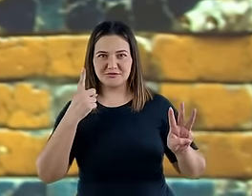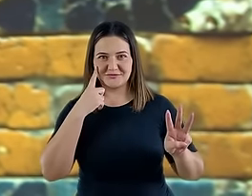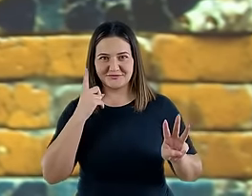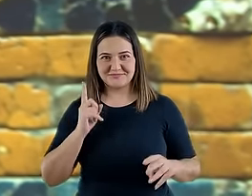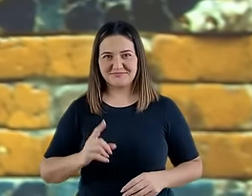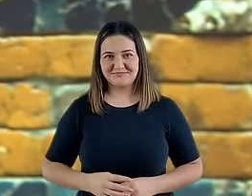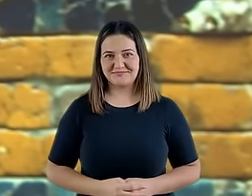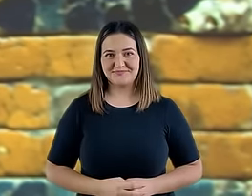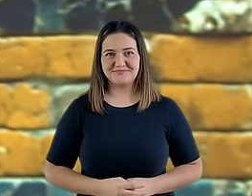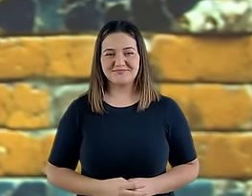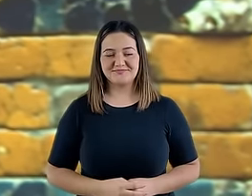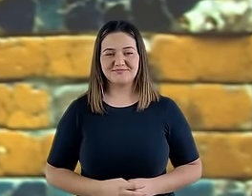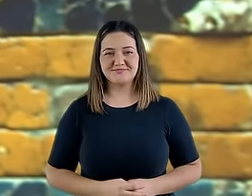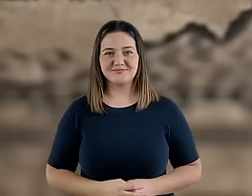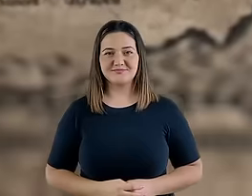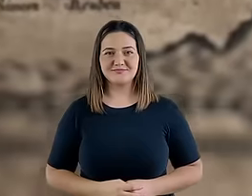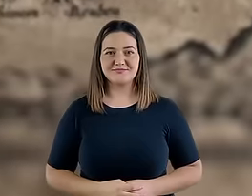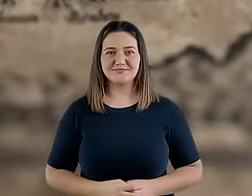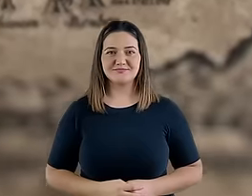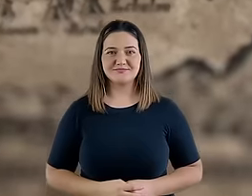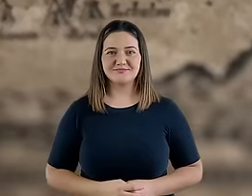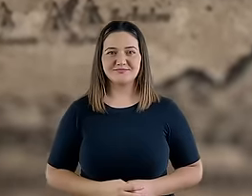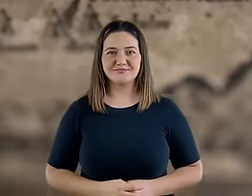do biblia.com.br.